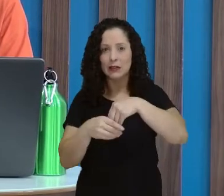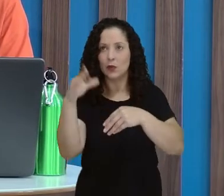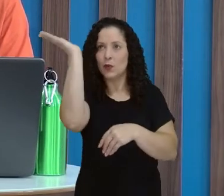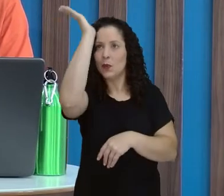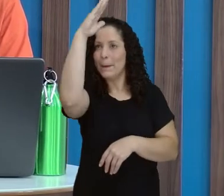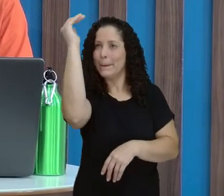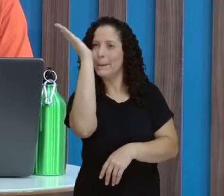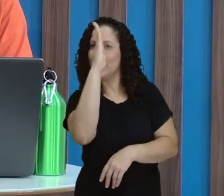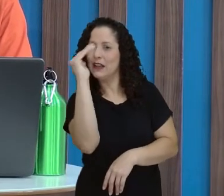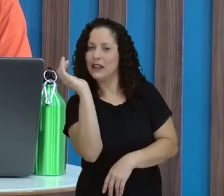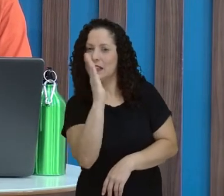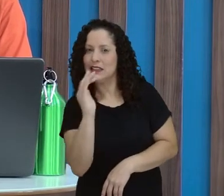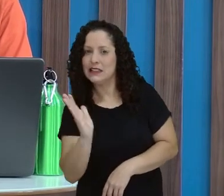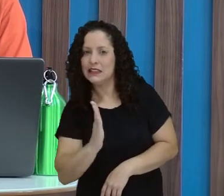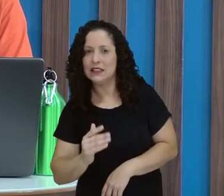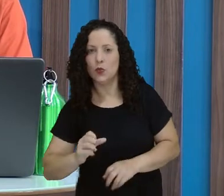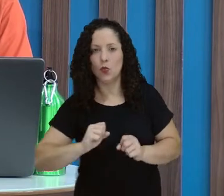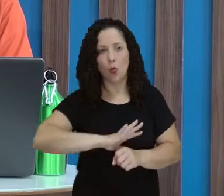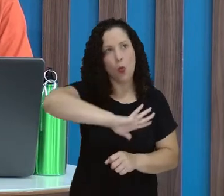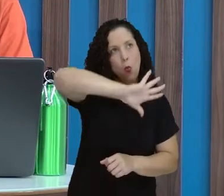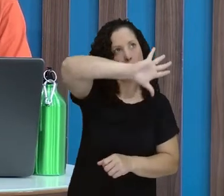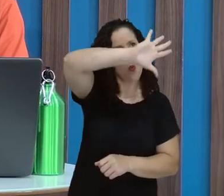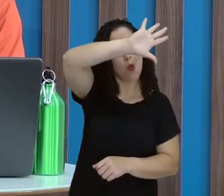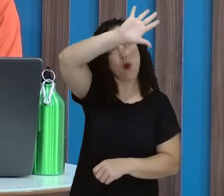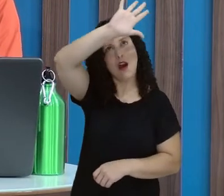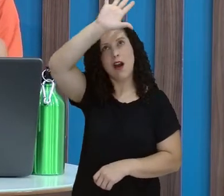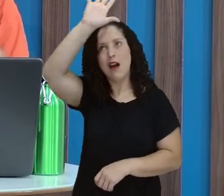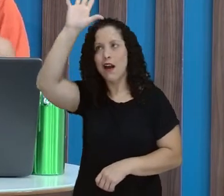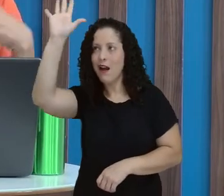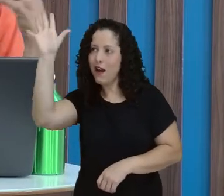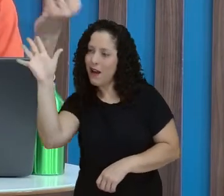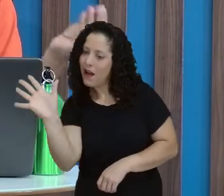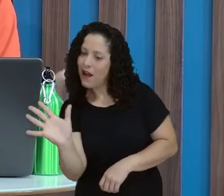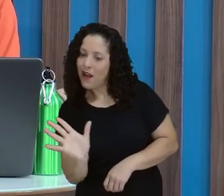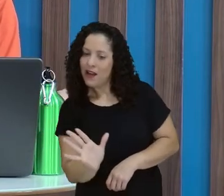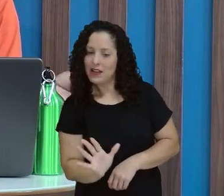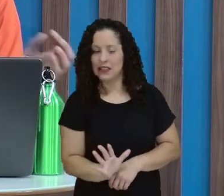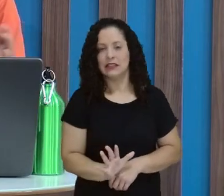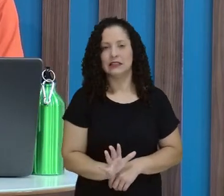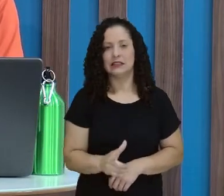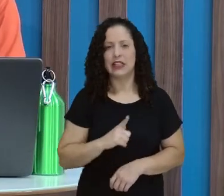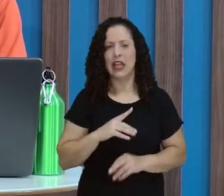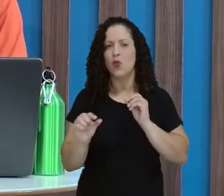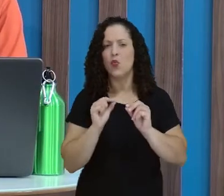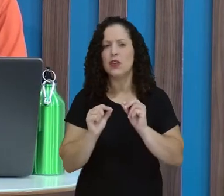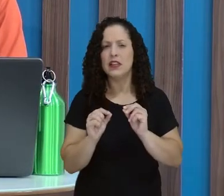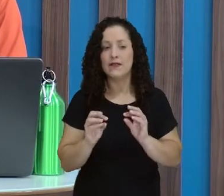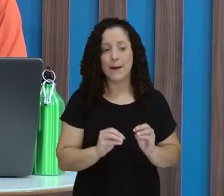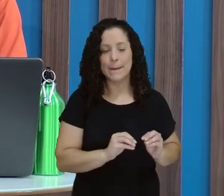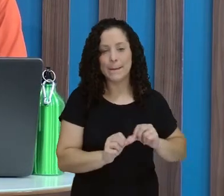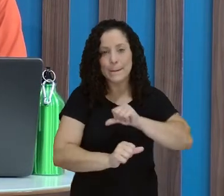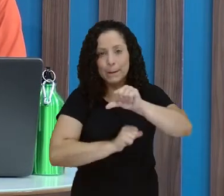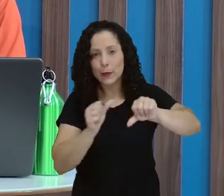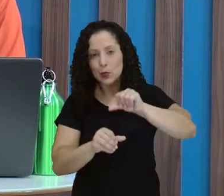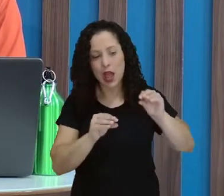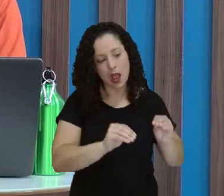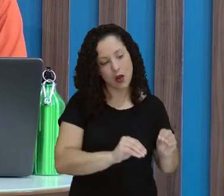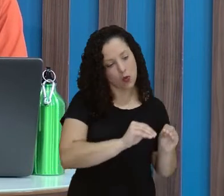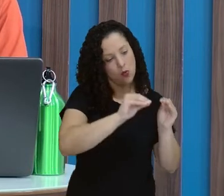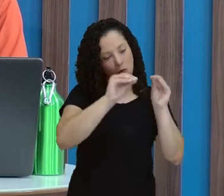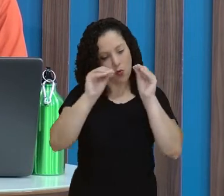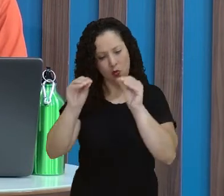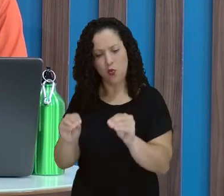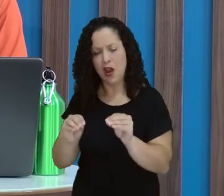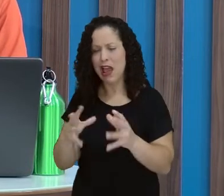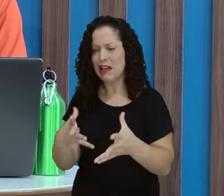um grande território, a gente já sai de um lugar para o outro. A gente já visualiza essa